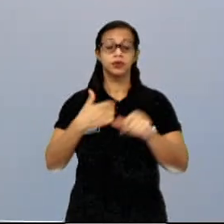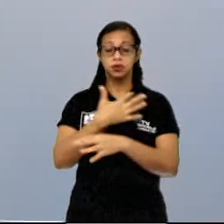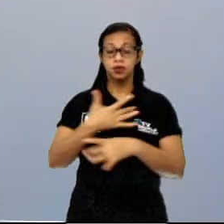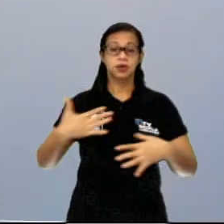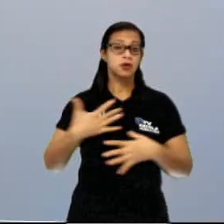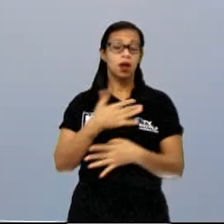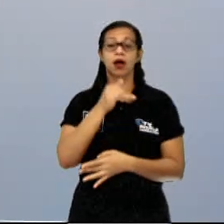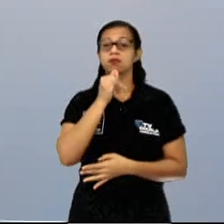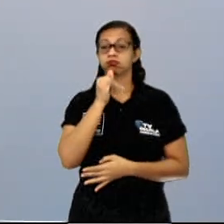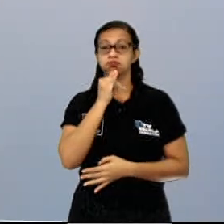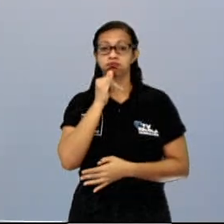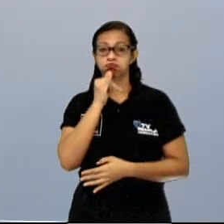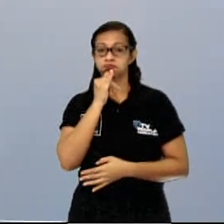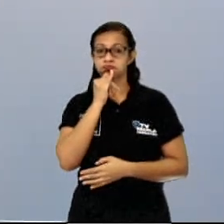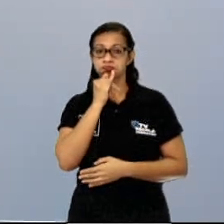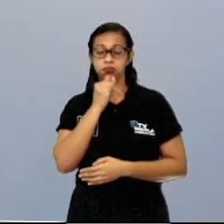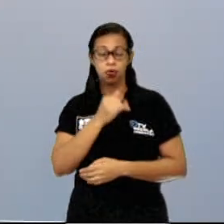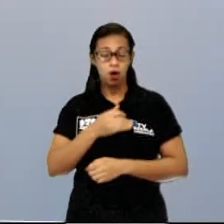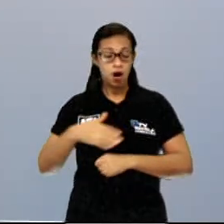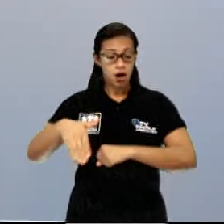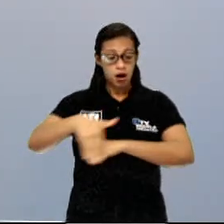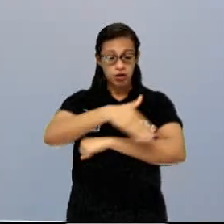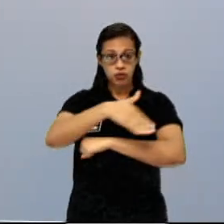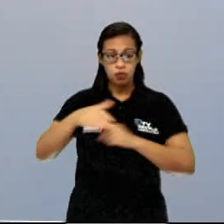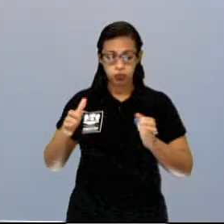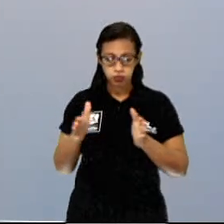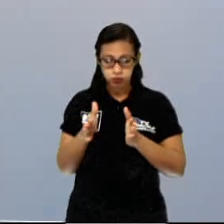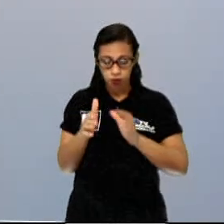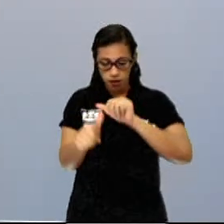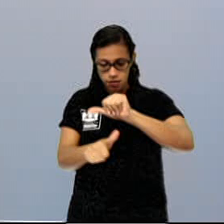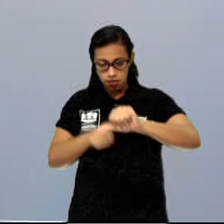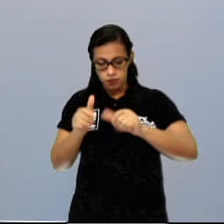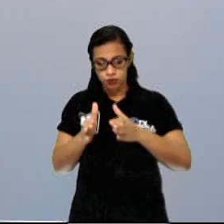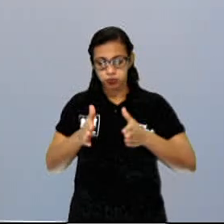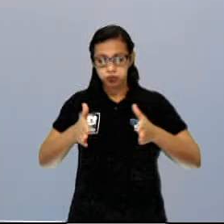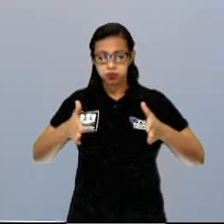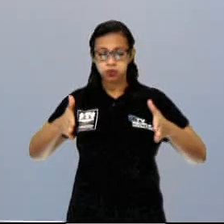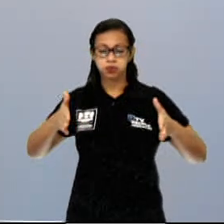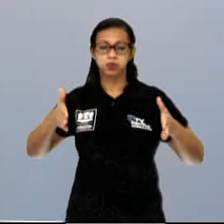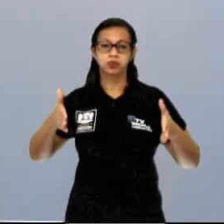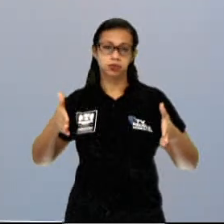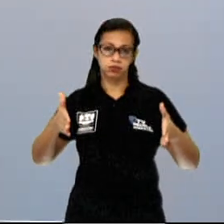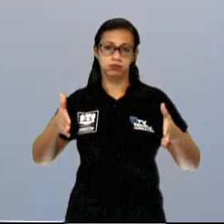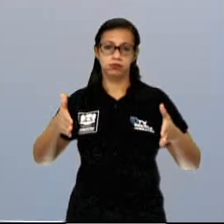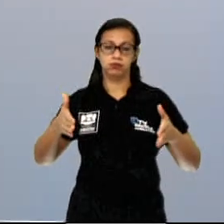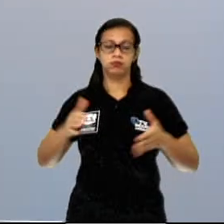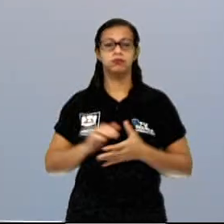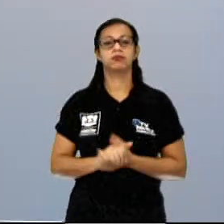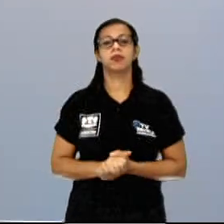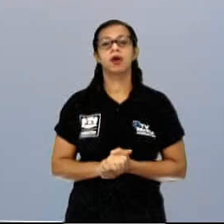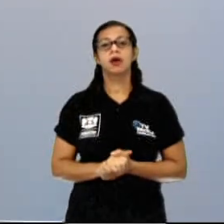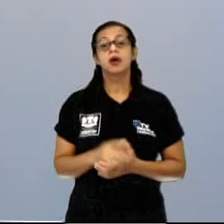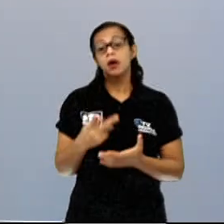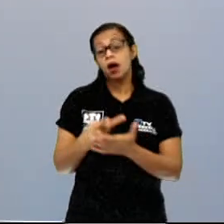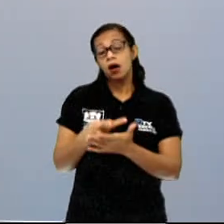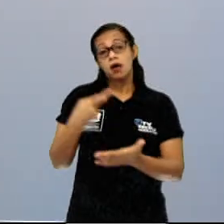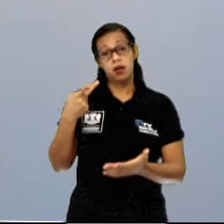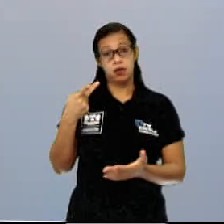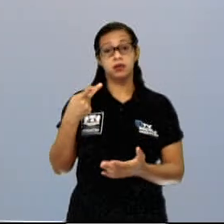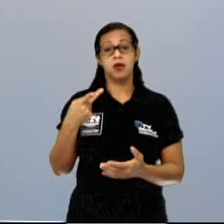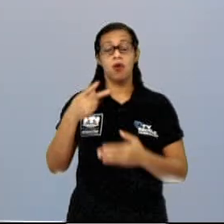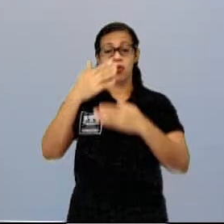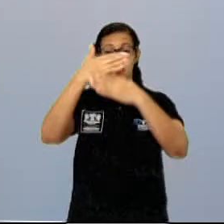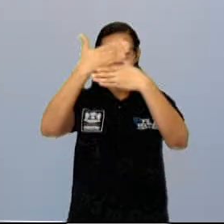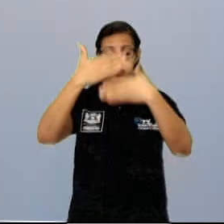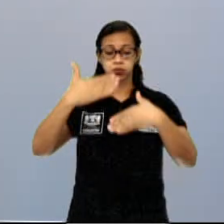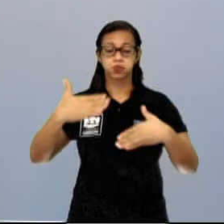a construção de avenidas. Essas mudanças estruturais vão trazer uma série de demolições que vão despejar